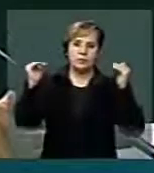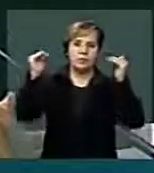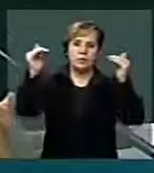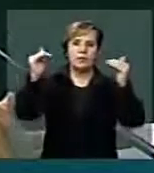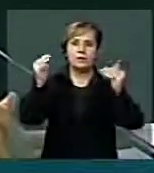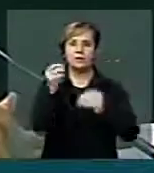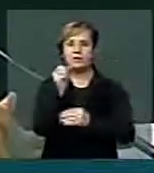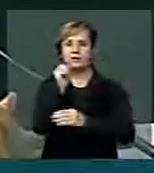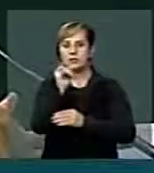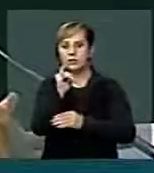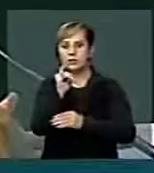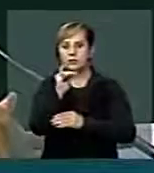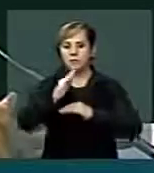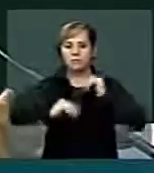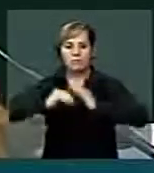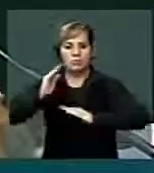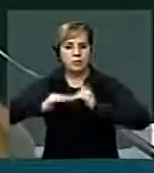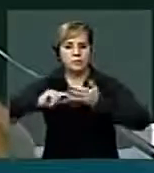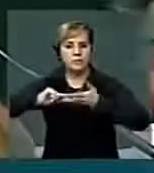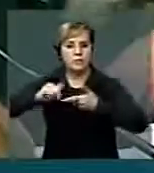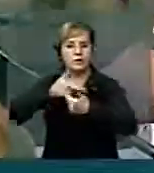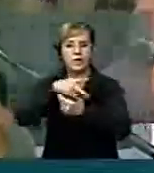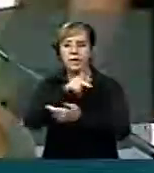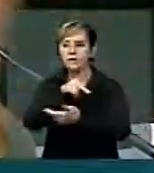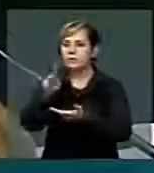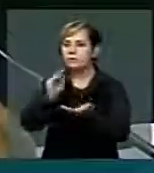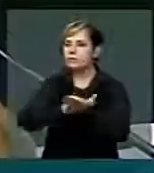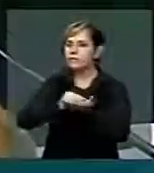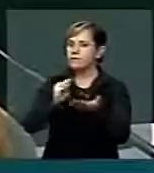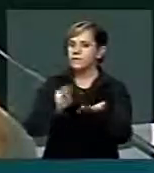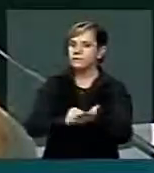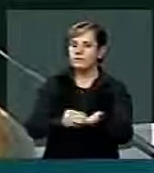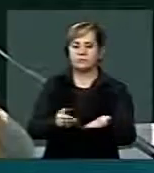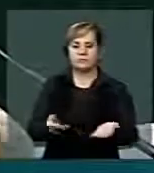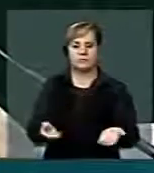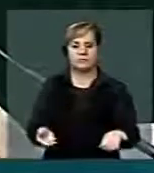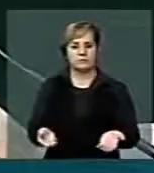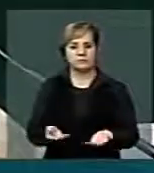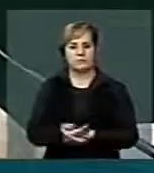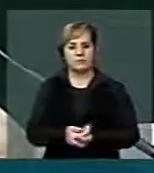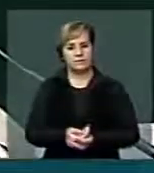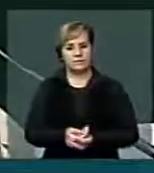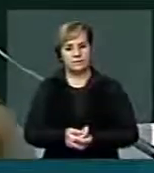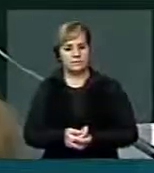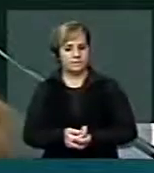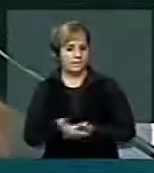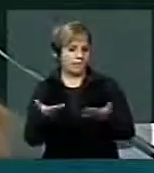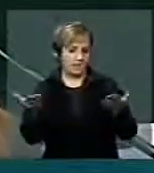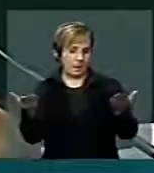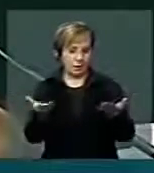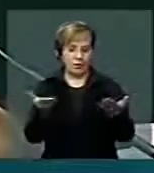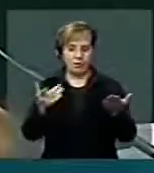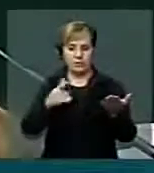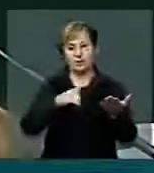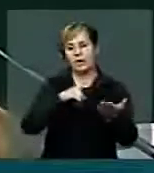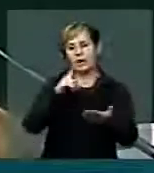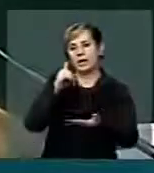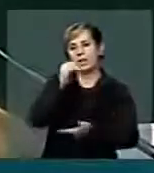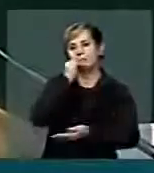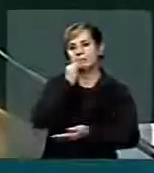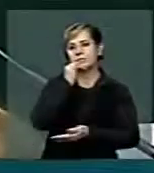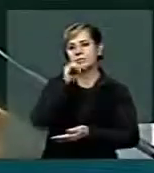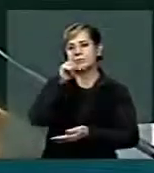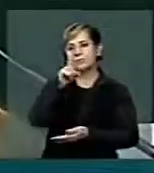profissionais. Vocês devem pensar que agora está lá no Xingu a